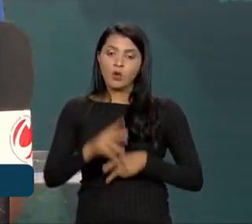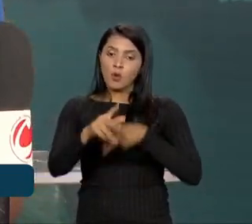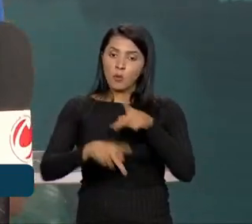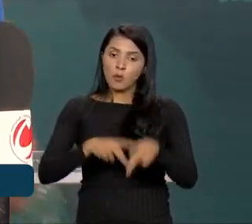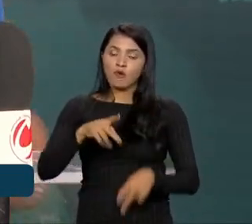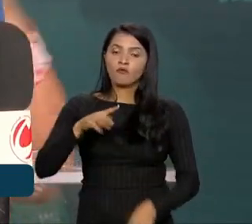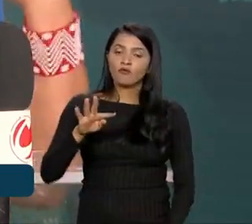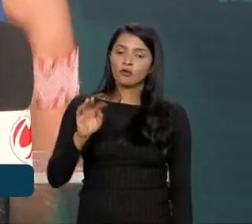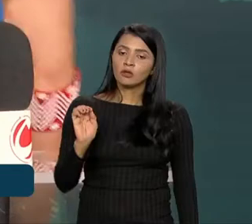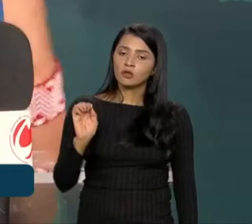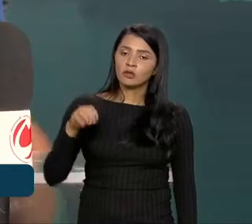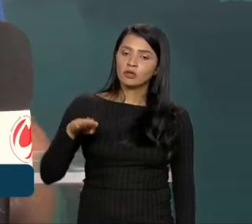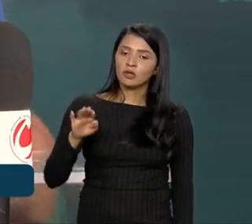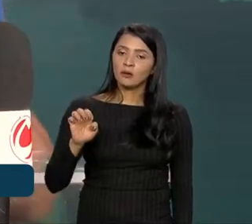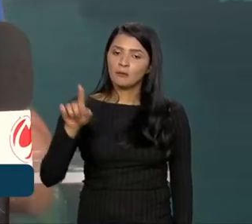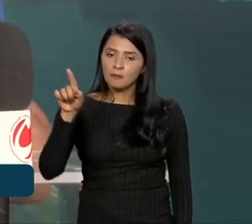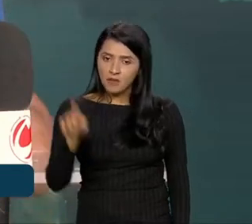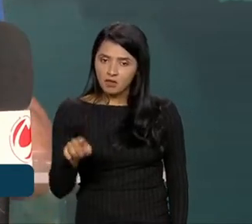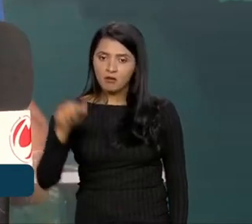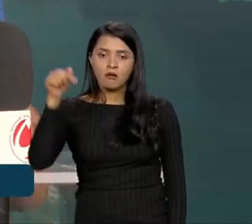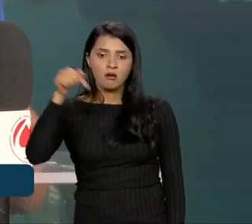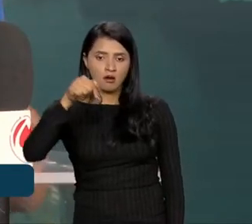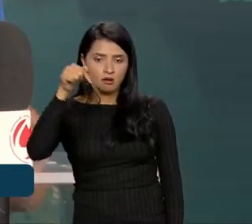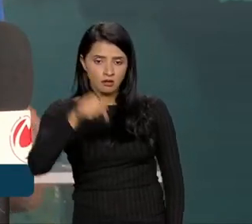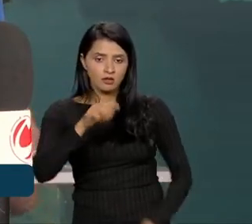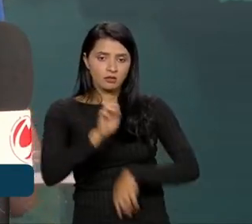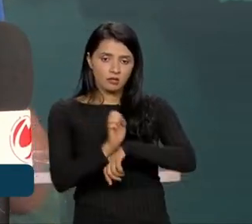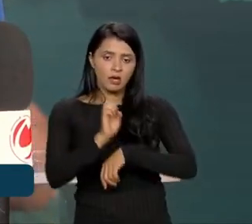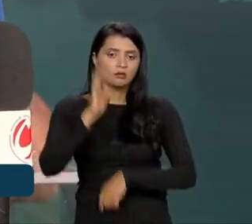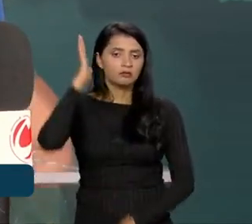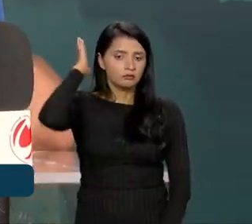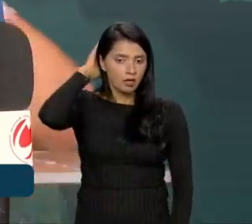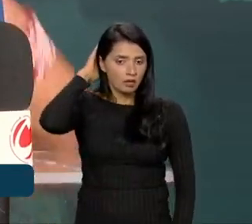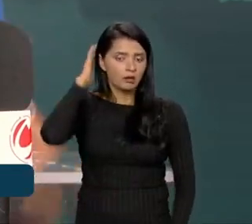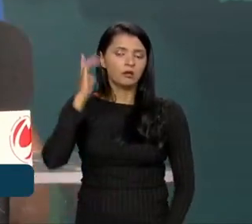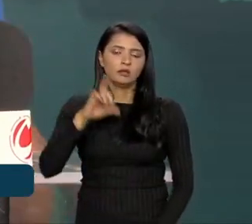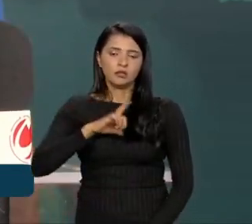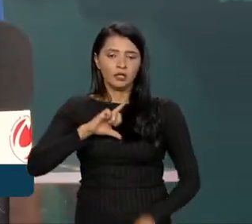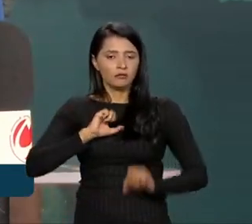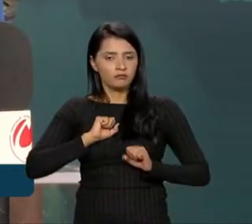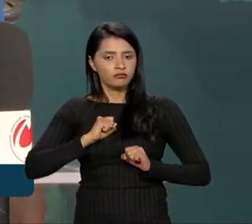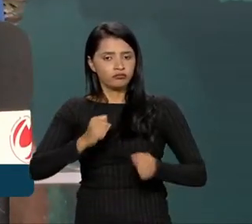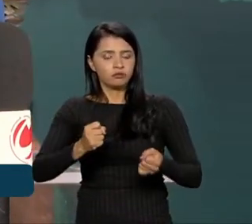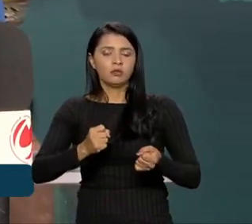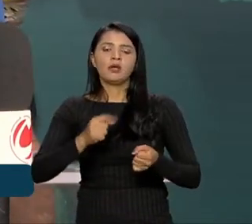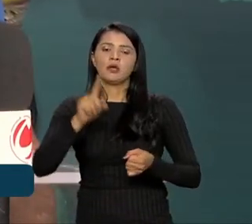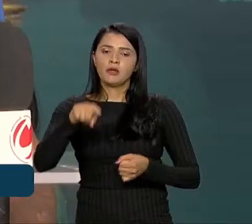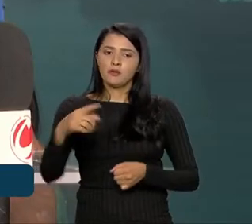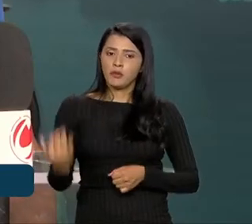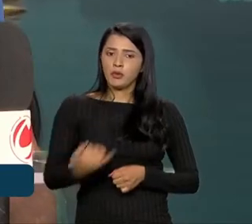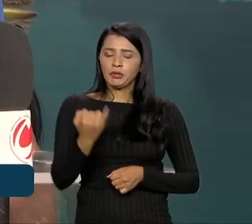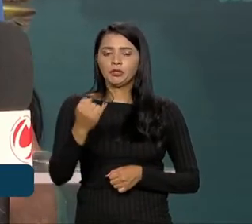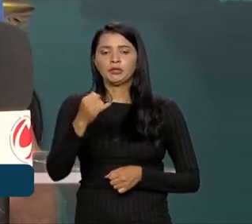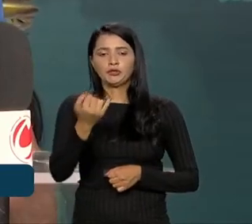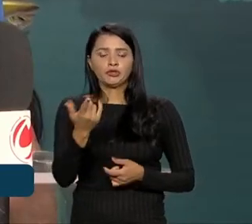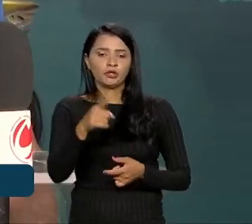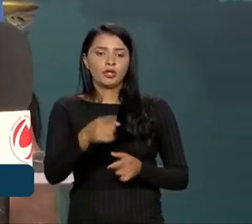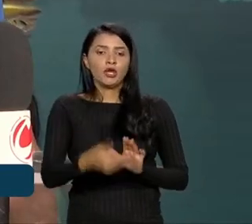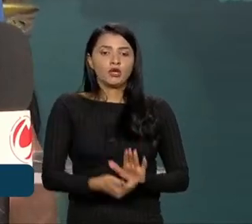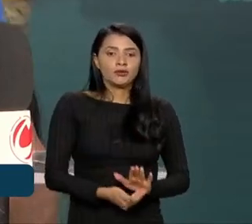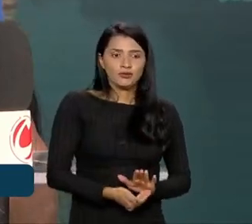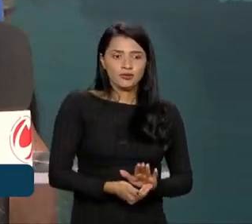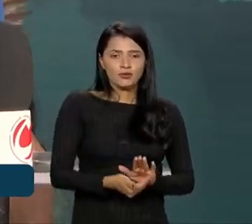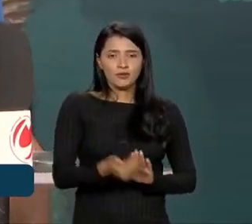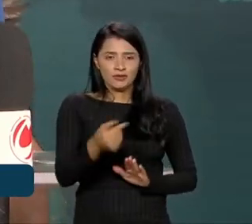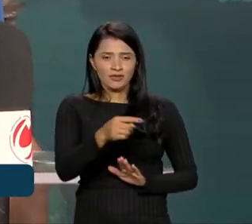em especial, aqui no estado do Pará, tivemos uma iniciativa muito importante, que foi a desintrusão do território